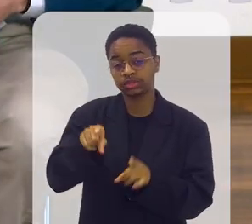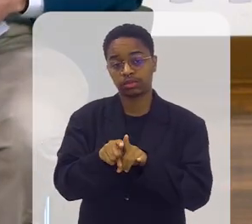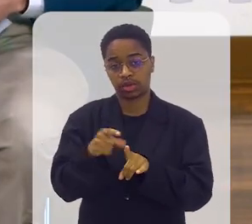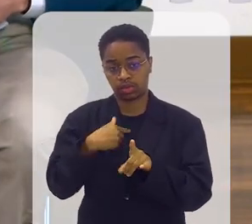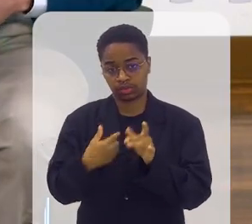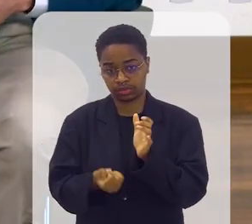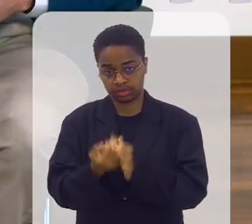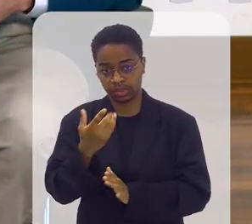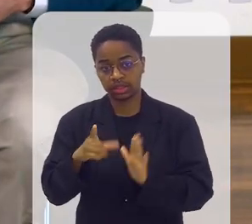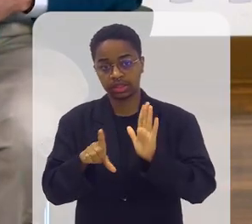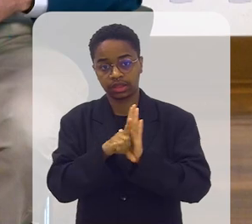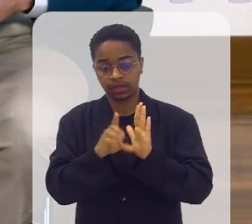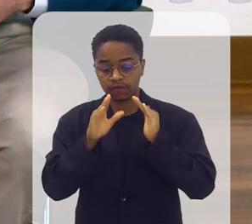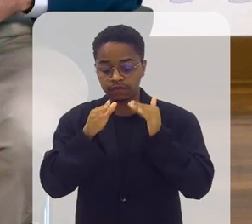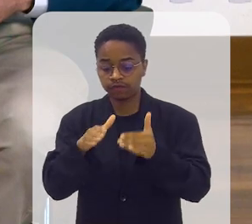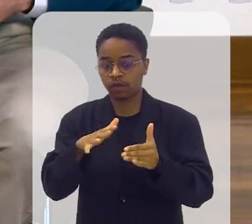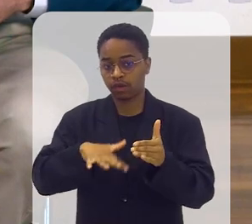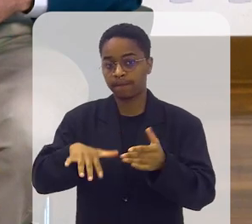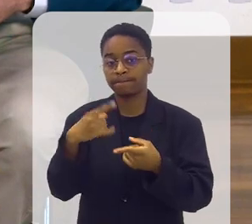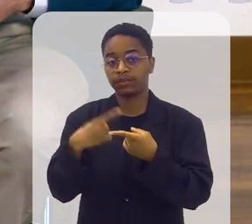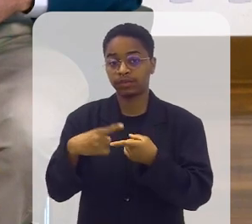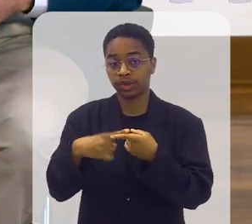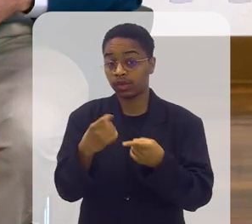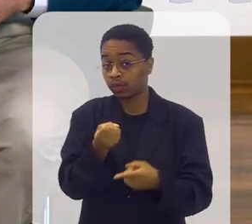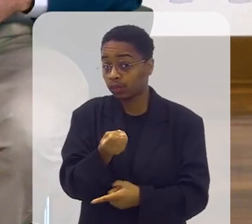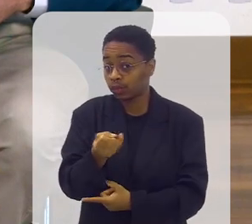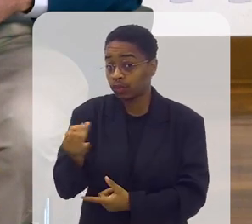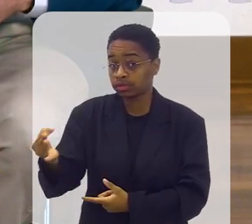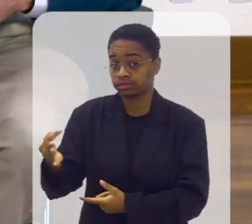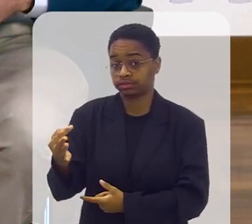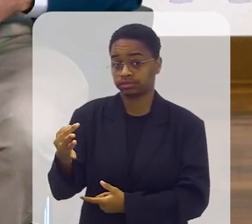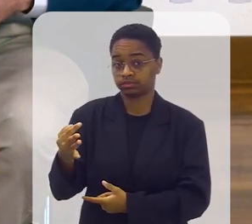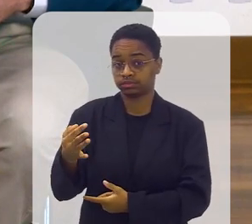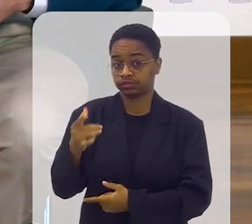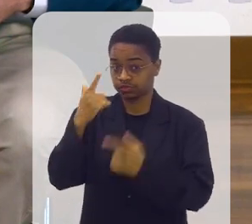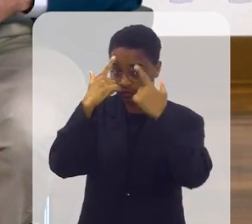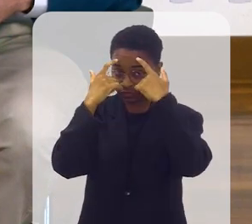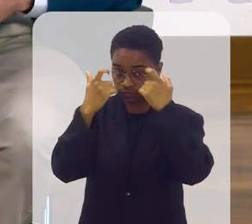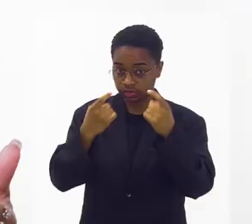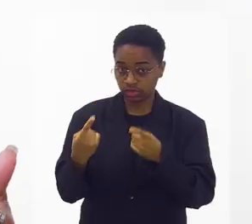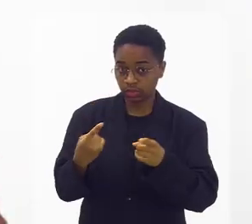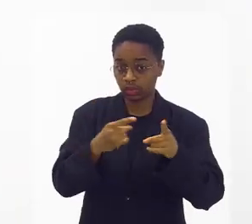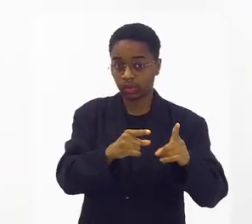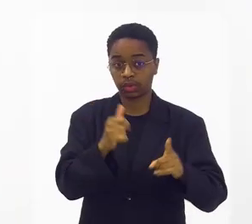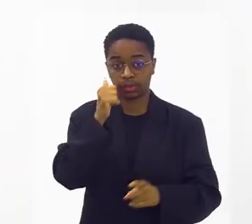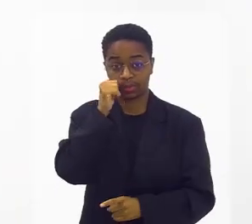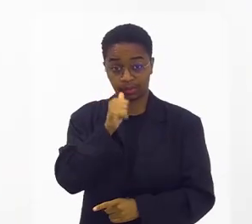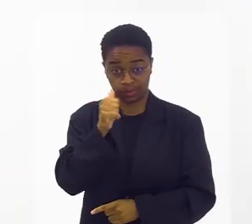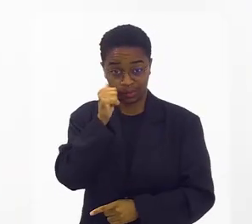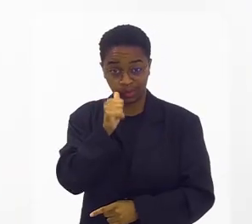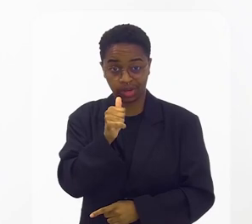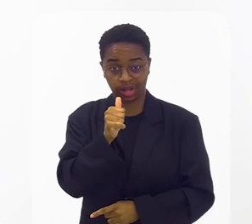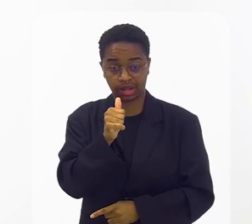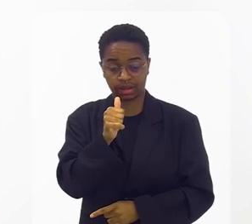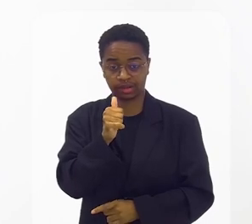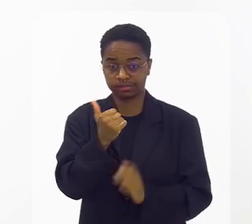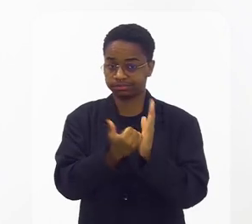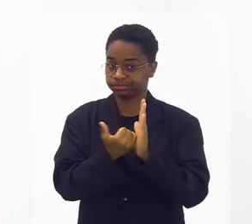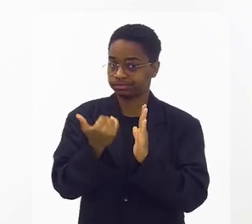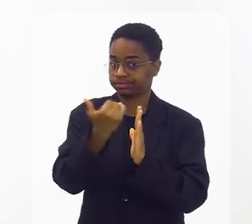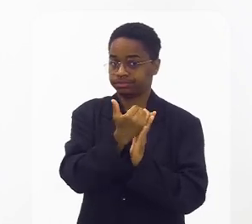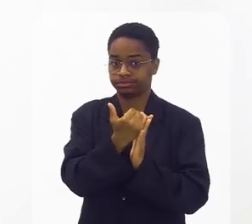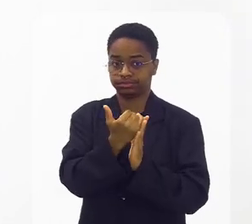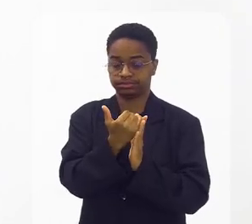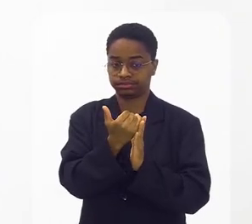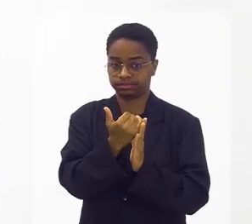lei minha que faz esse recorte, porque o número e o volume das violências contra a pessoa idosa, o